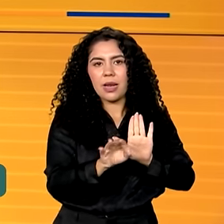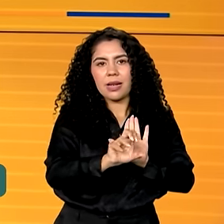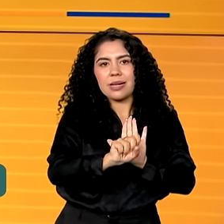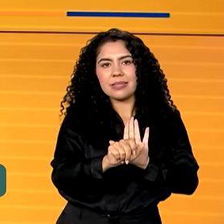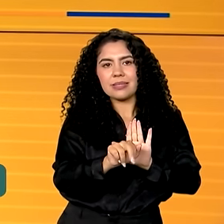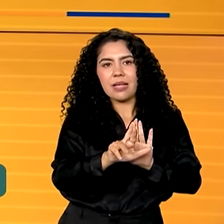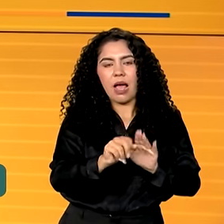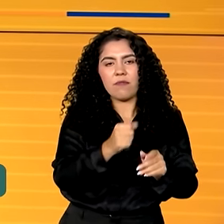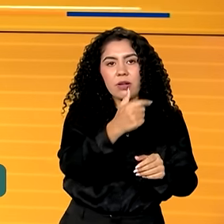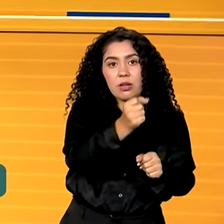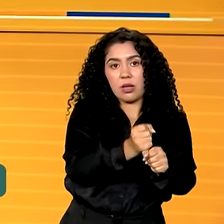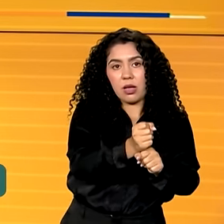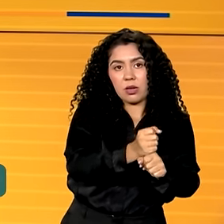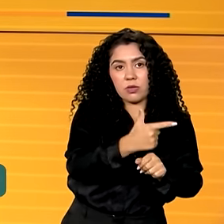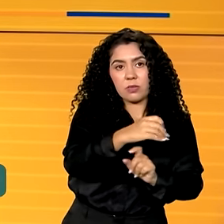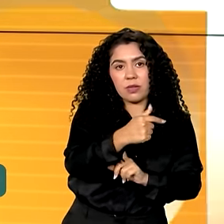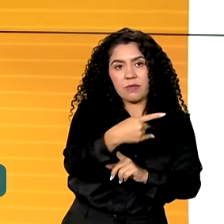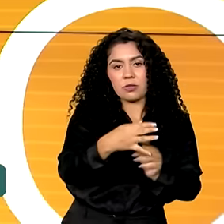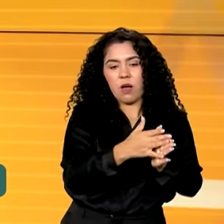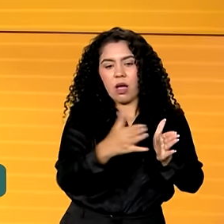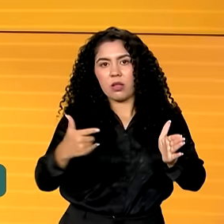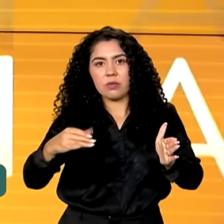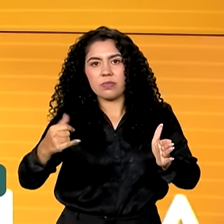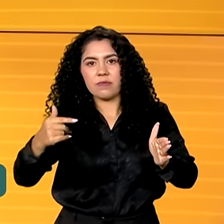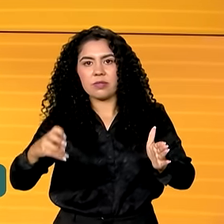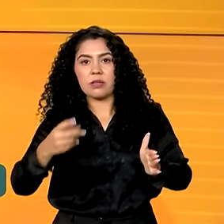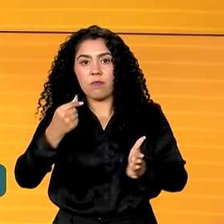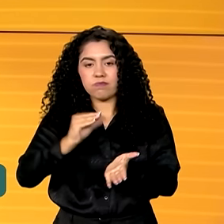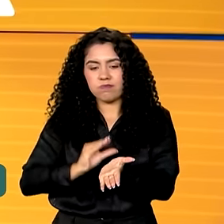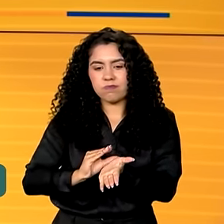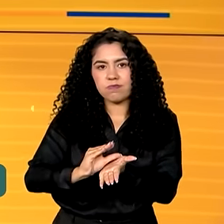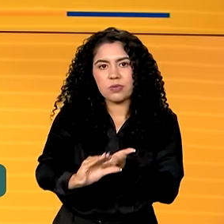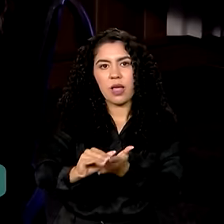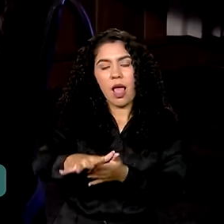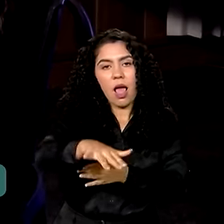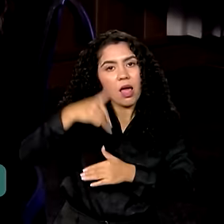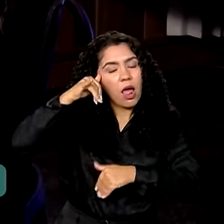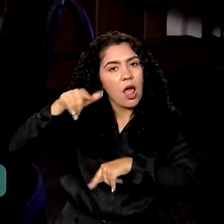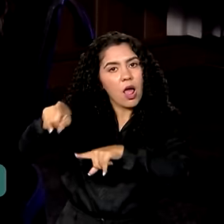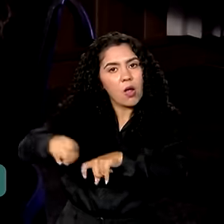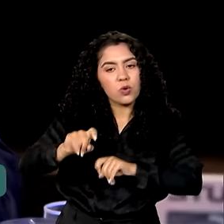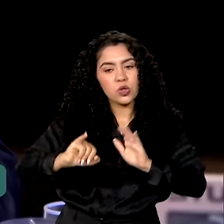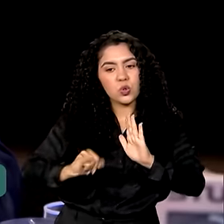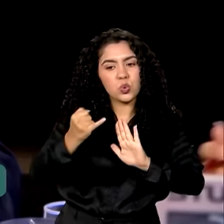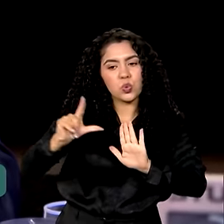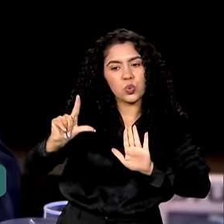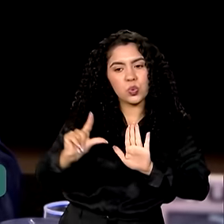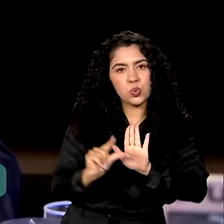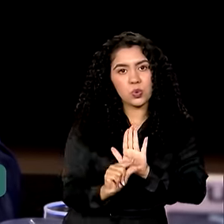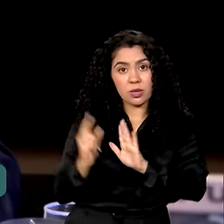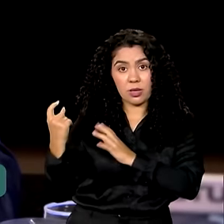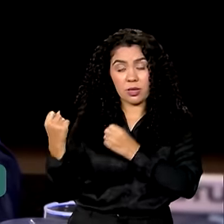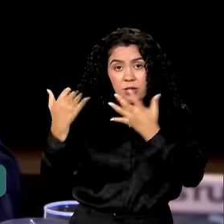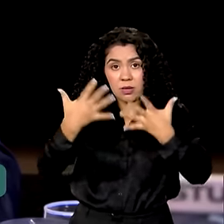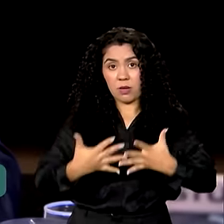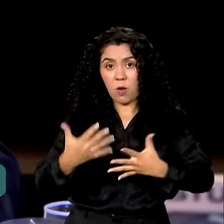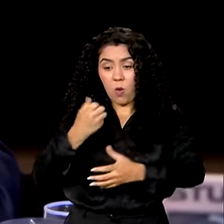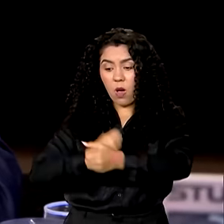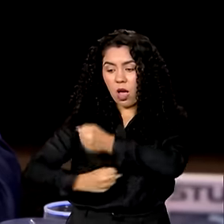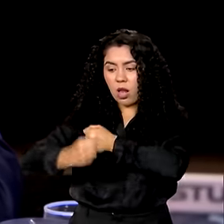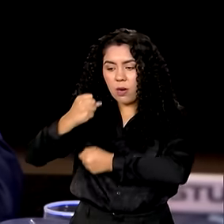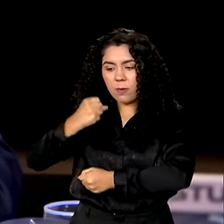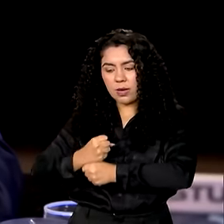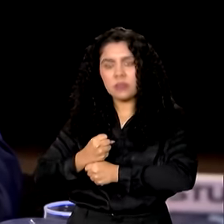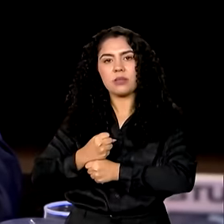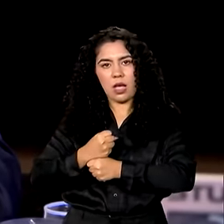São mais recursos para o crédito rural a juros mais baixos. O ano passado, nós já tínhamos lançado